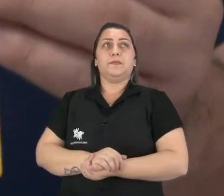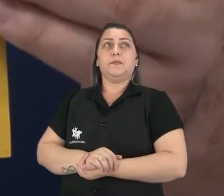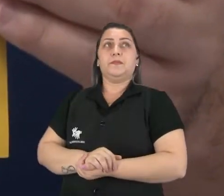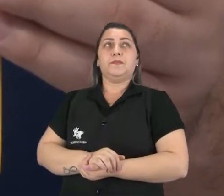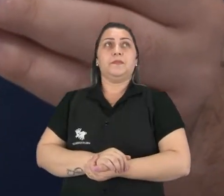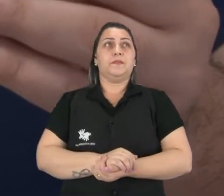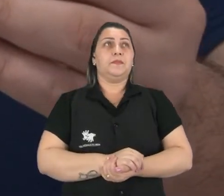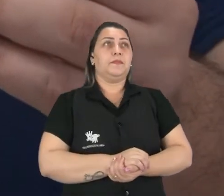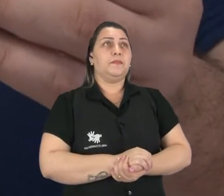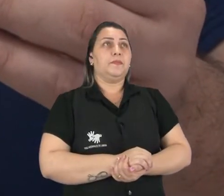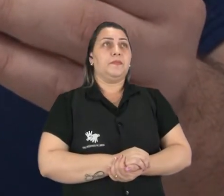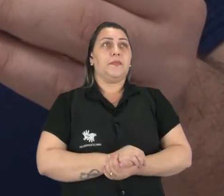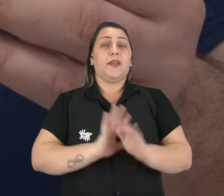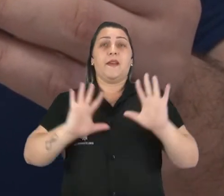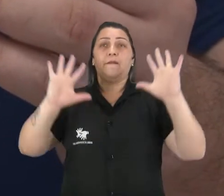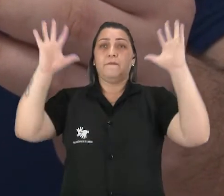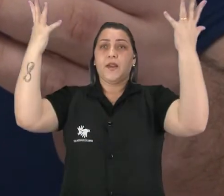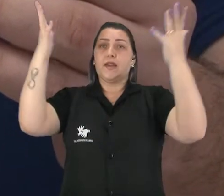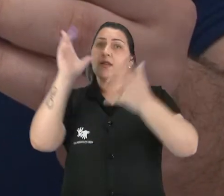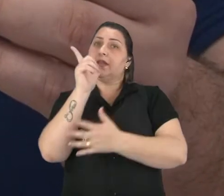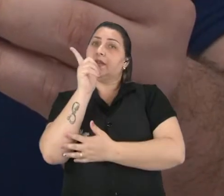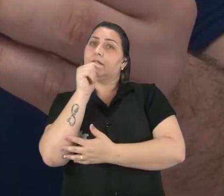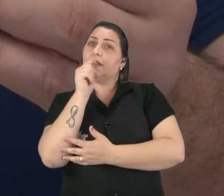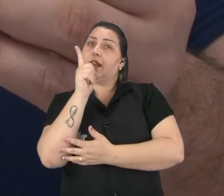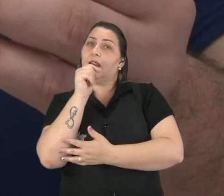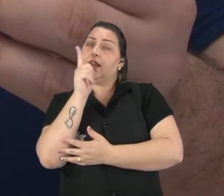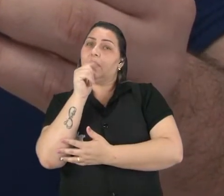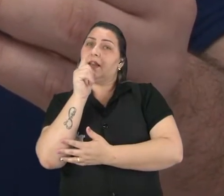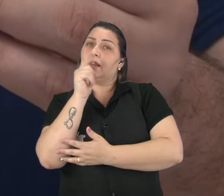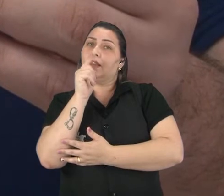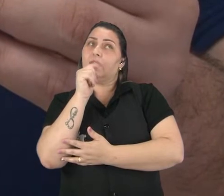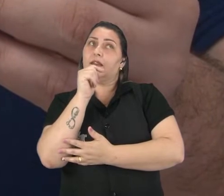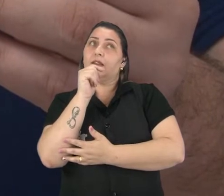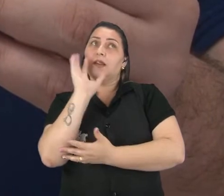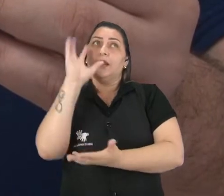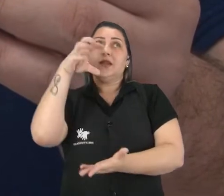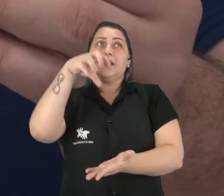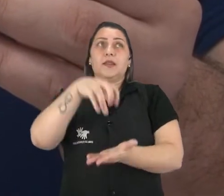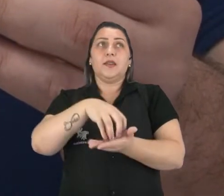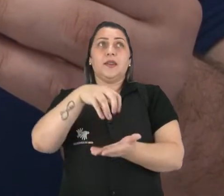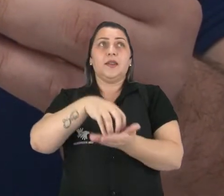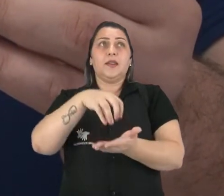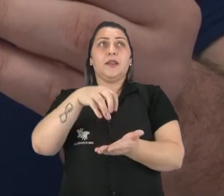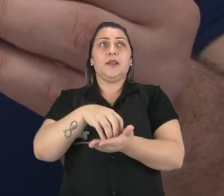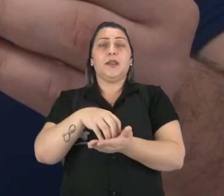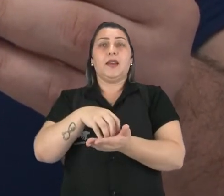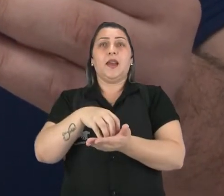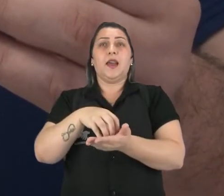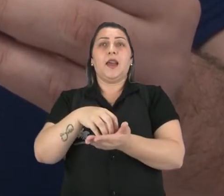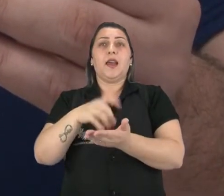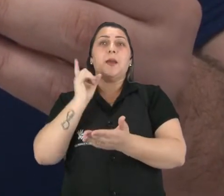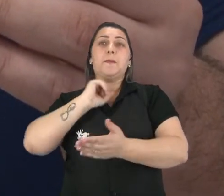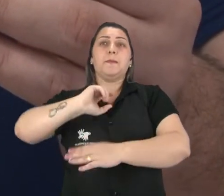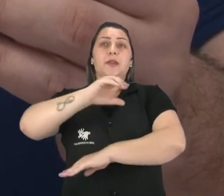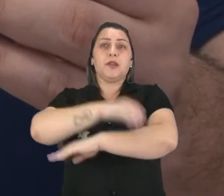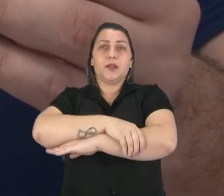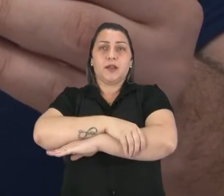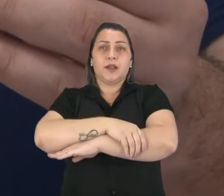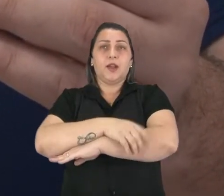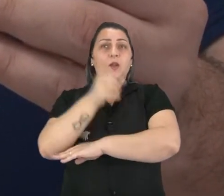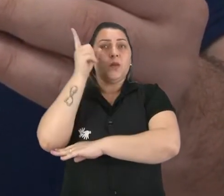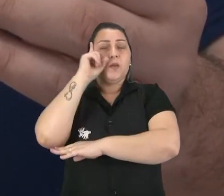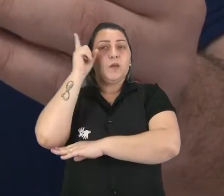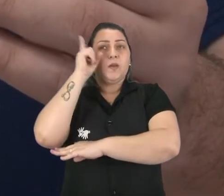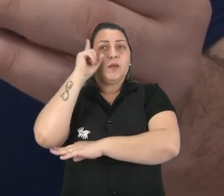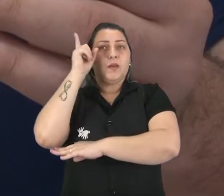É a Festa das Águas, aldeia de Imbiruçu, né, Minas Gerais. Todos os anos,